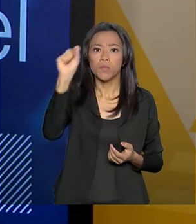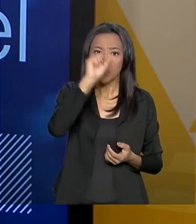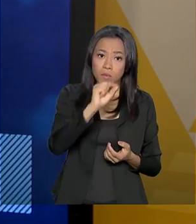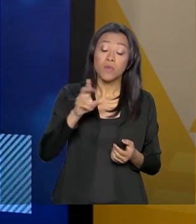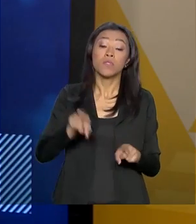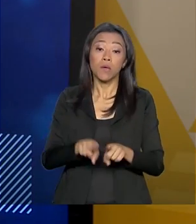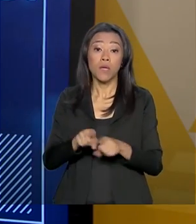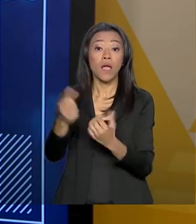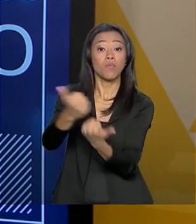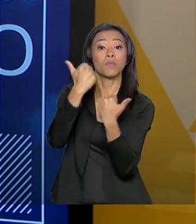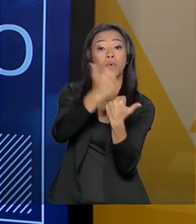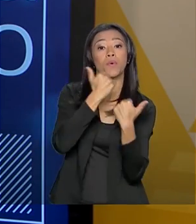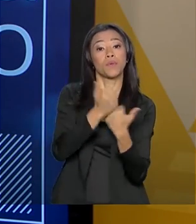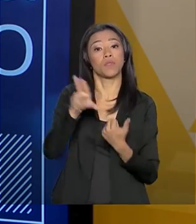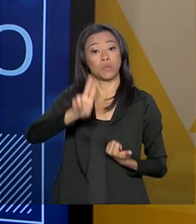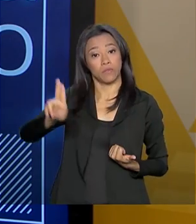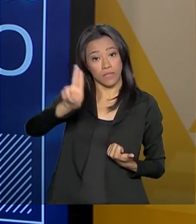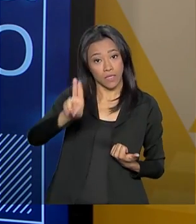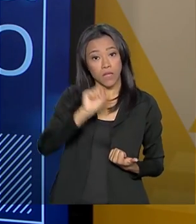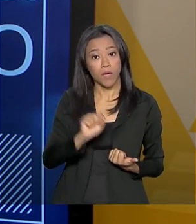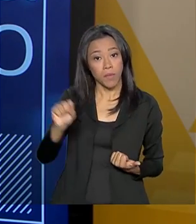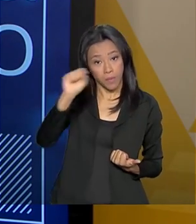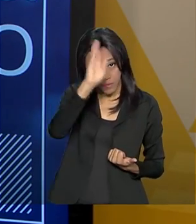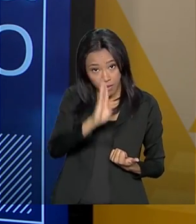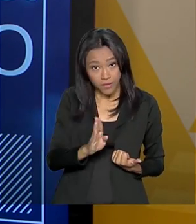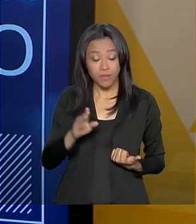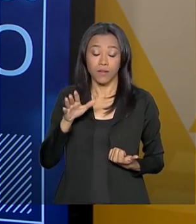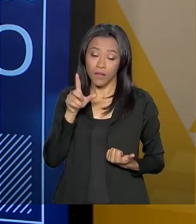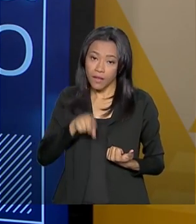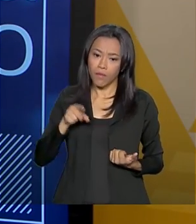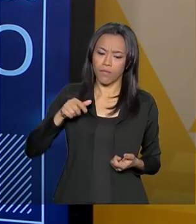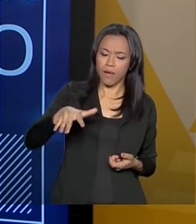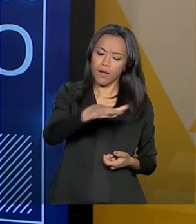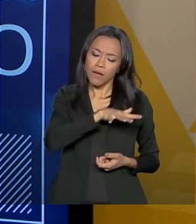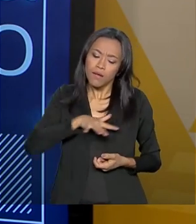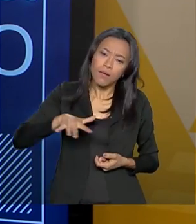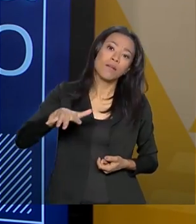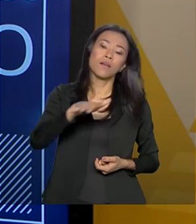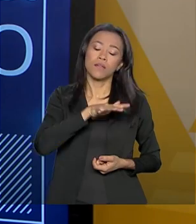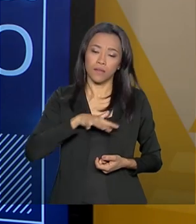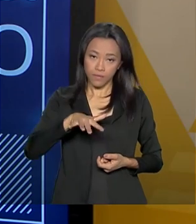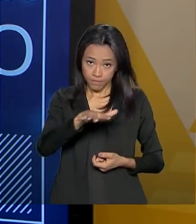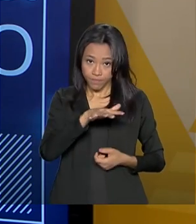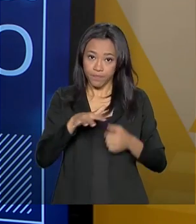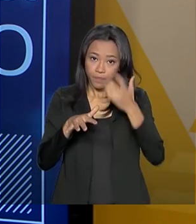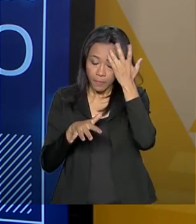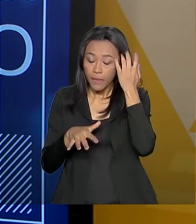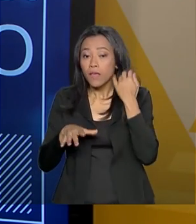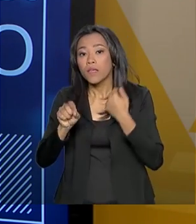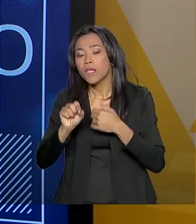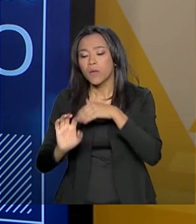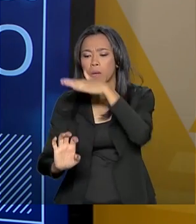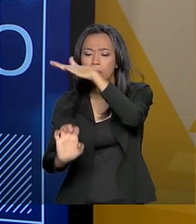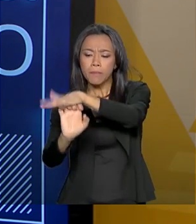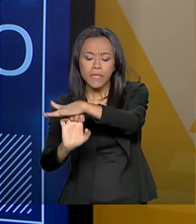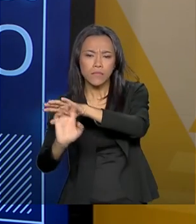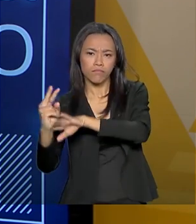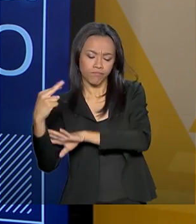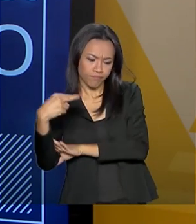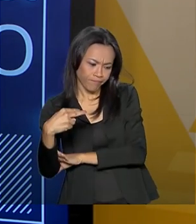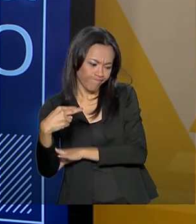universidades e principalmente um setor produtivo, um setor empresarial que acreditou